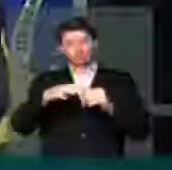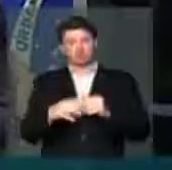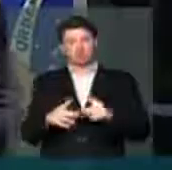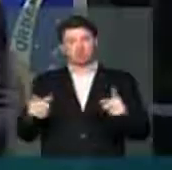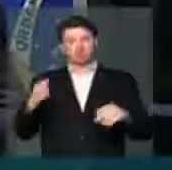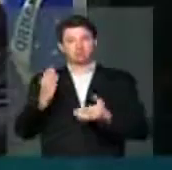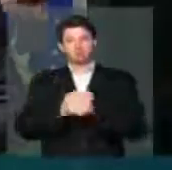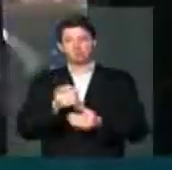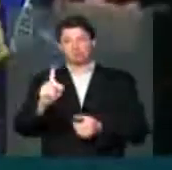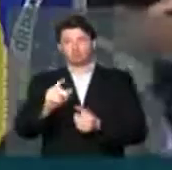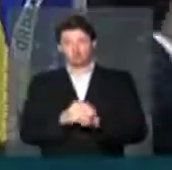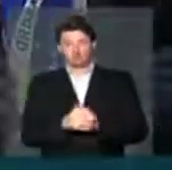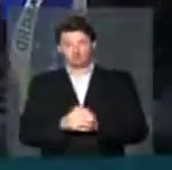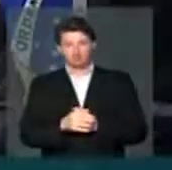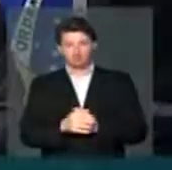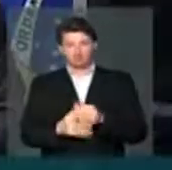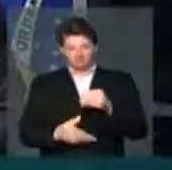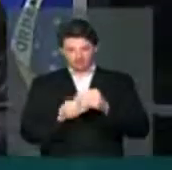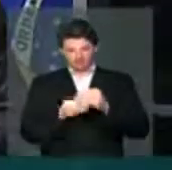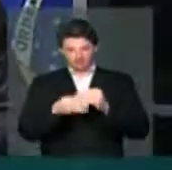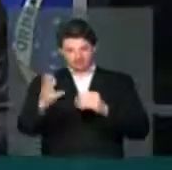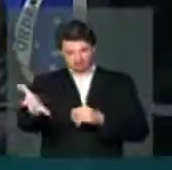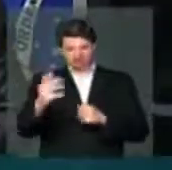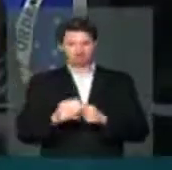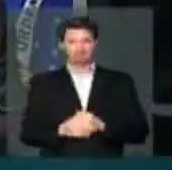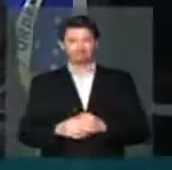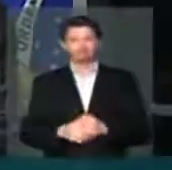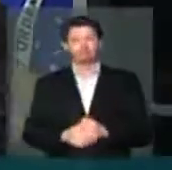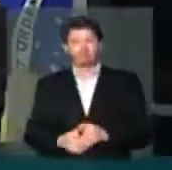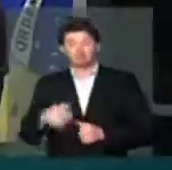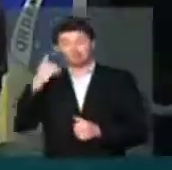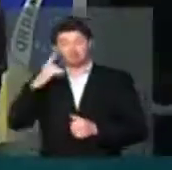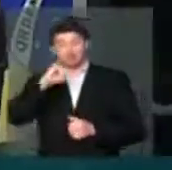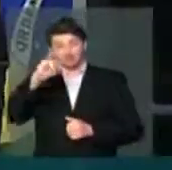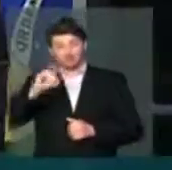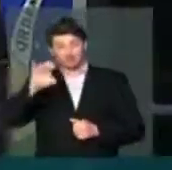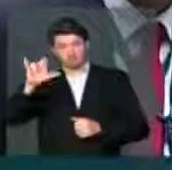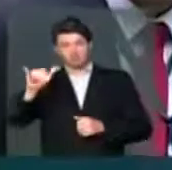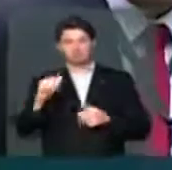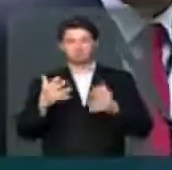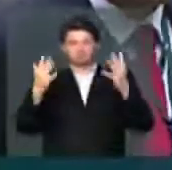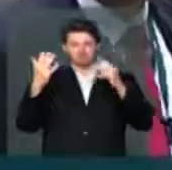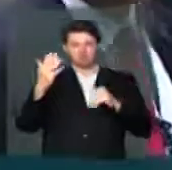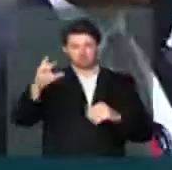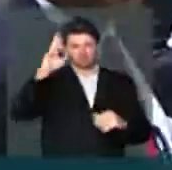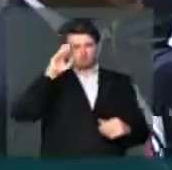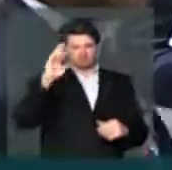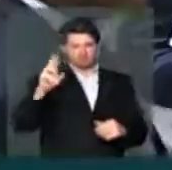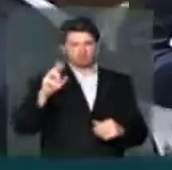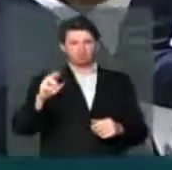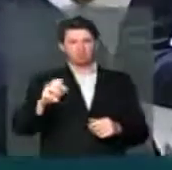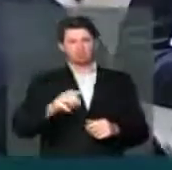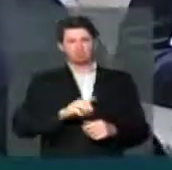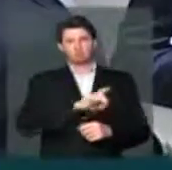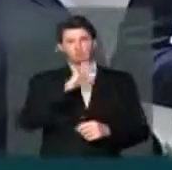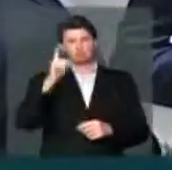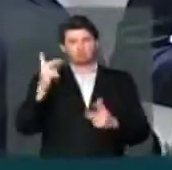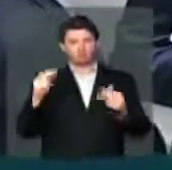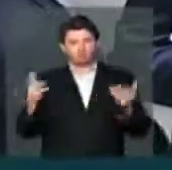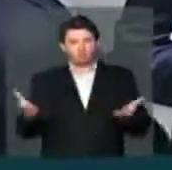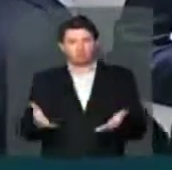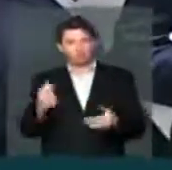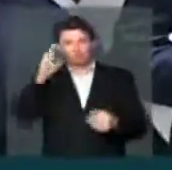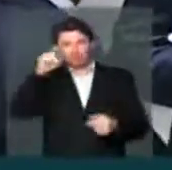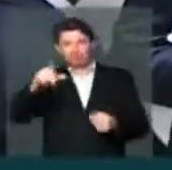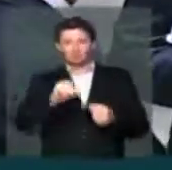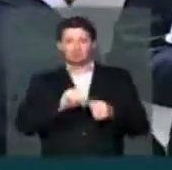e não entraram na justiça. Dou uma parte a vossa excelência. Deputados Alceia, aproveitar para parabenizar a vossa excelência. Num dia de... como dia de hoje,